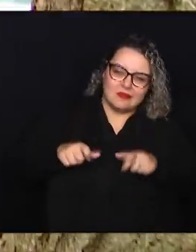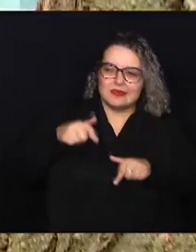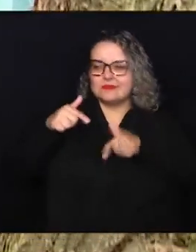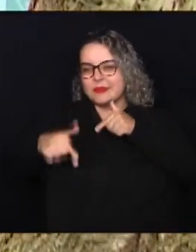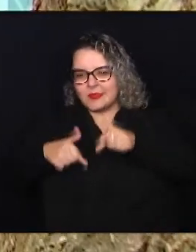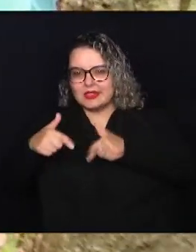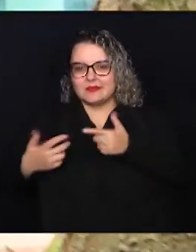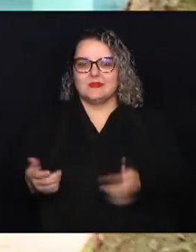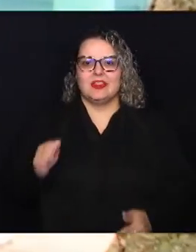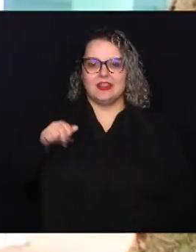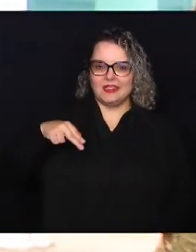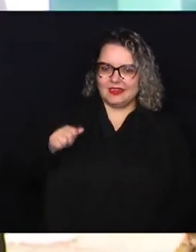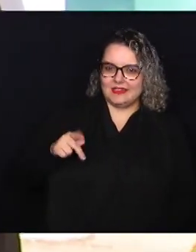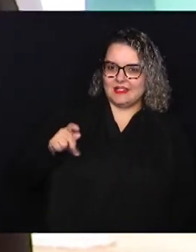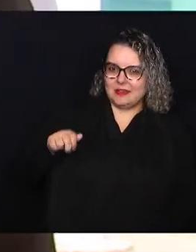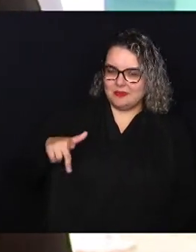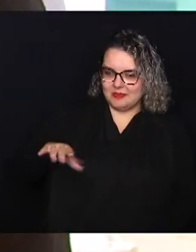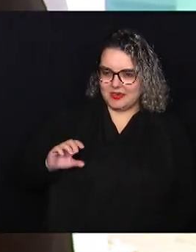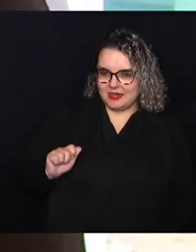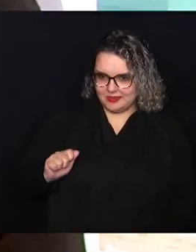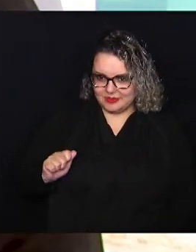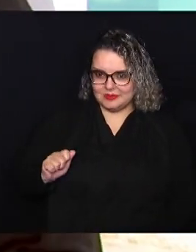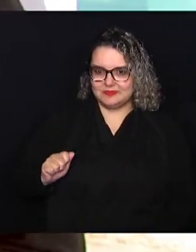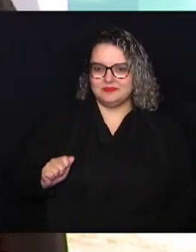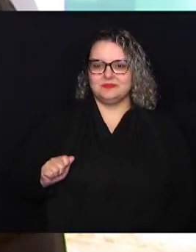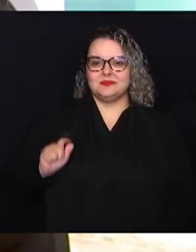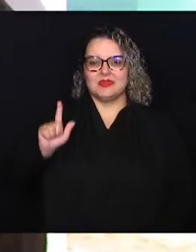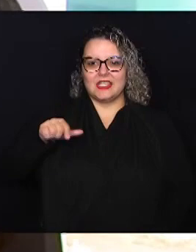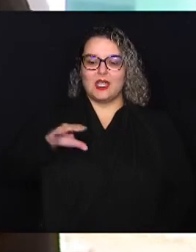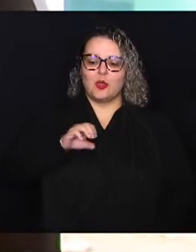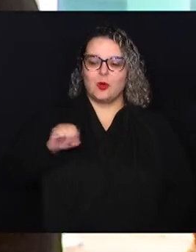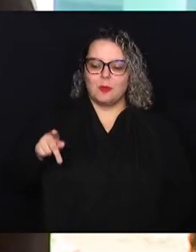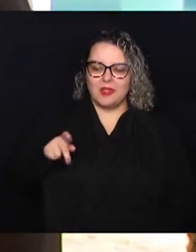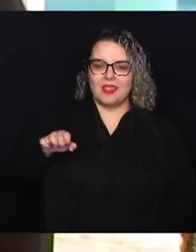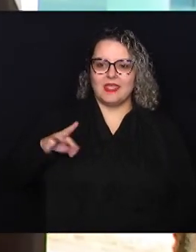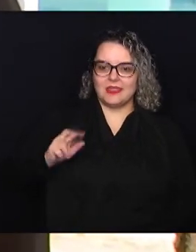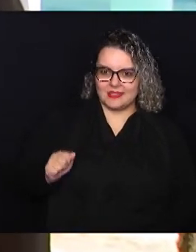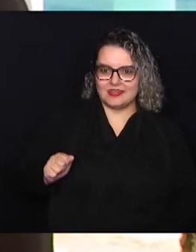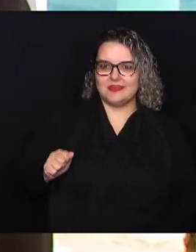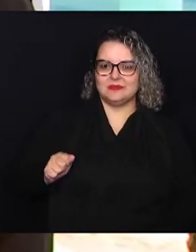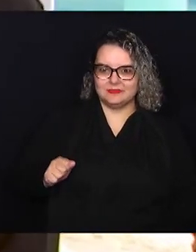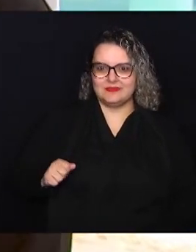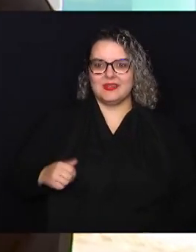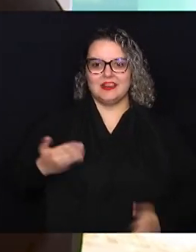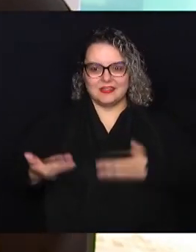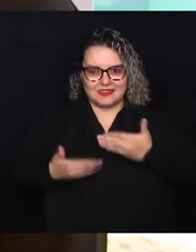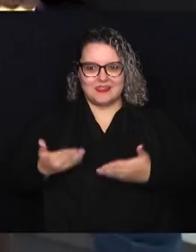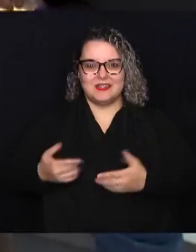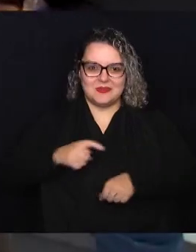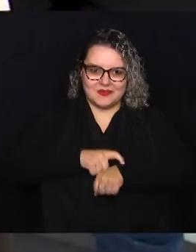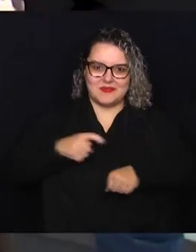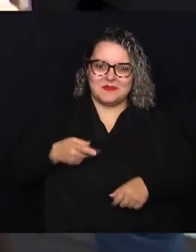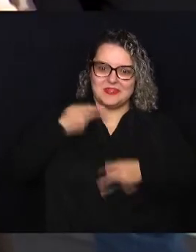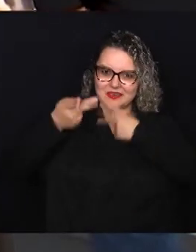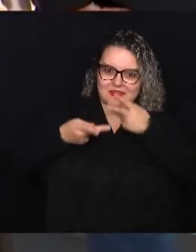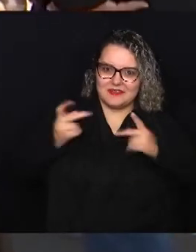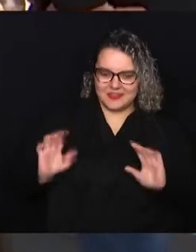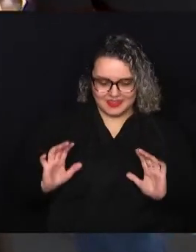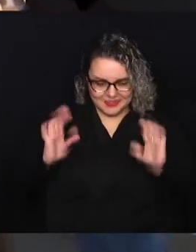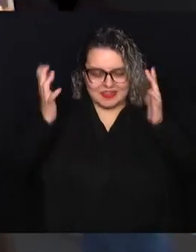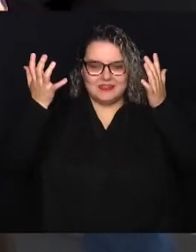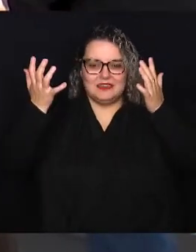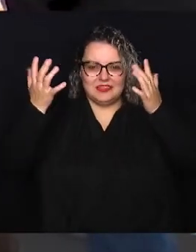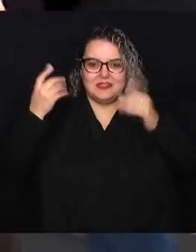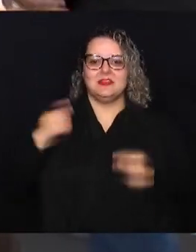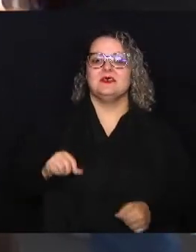A Ana Paula Copeira no Legislativo há cinco anos aproveitou o momento para antecipar a comemoração